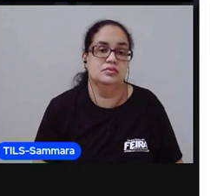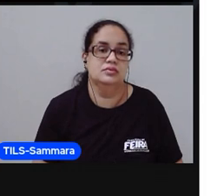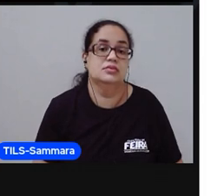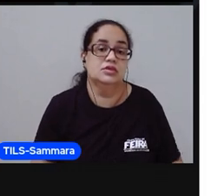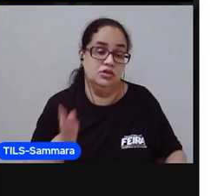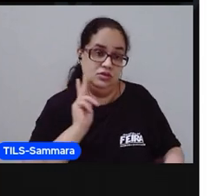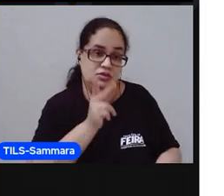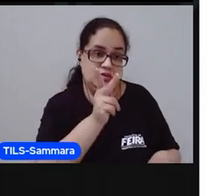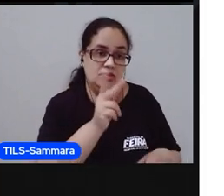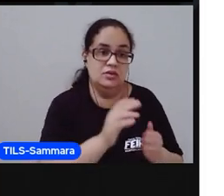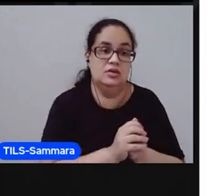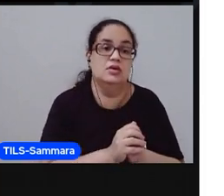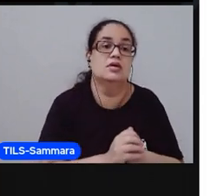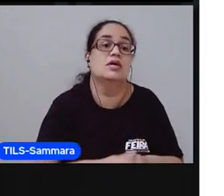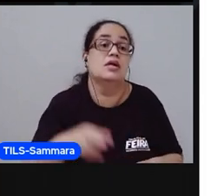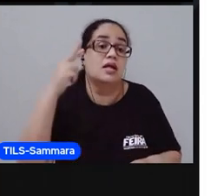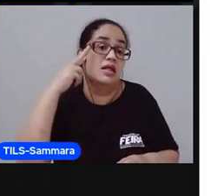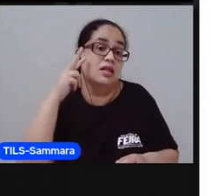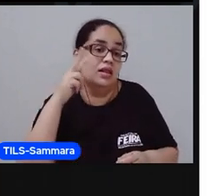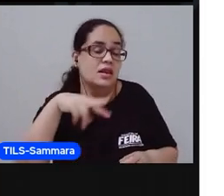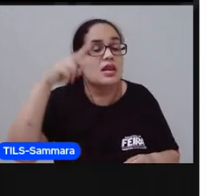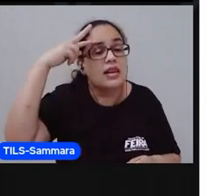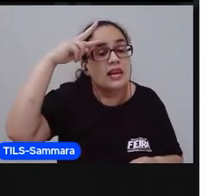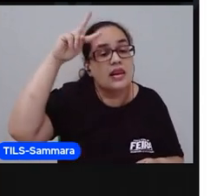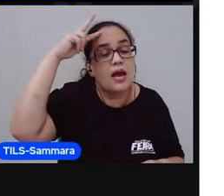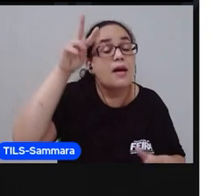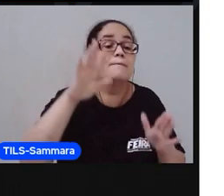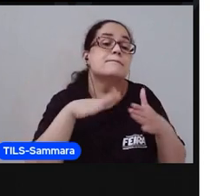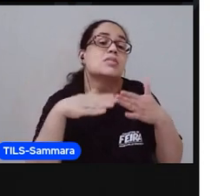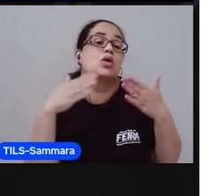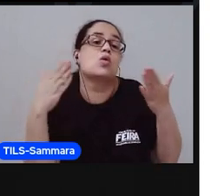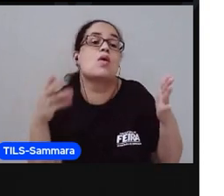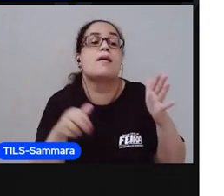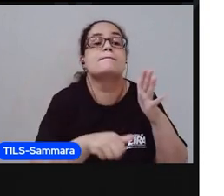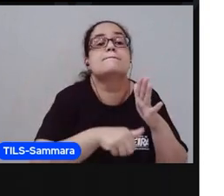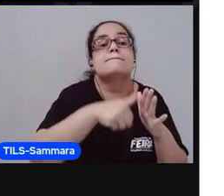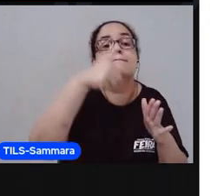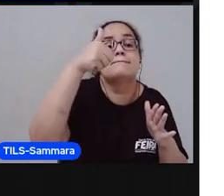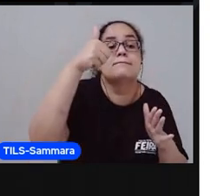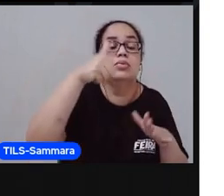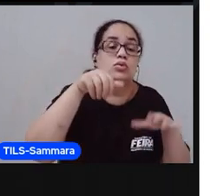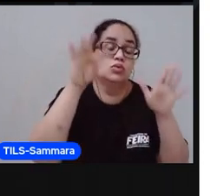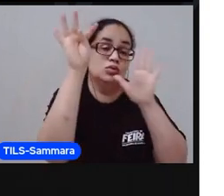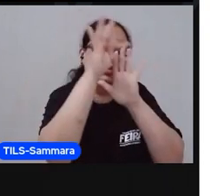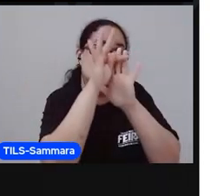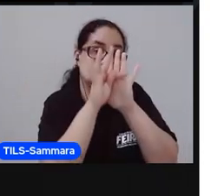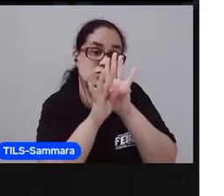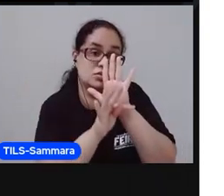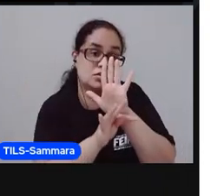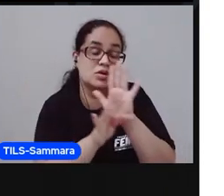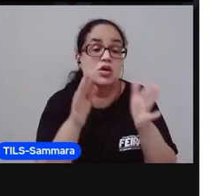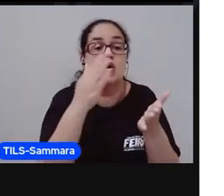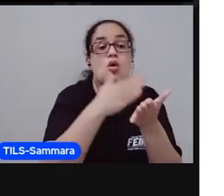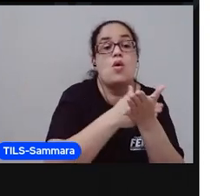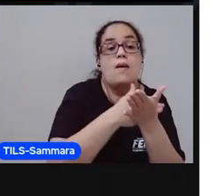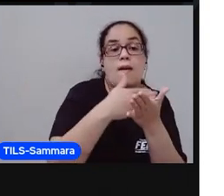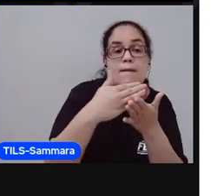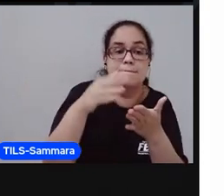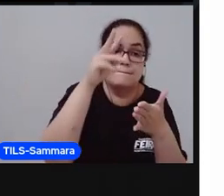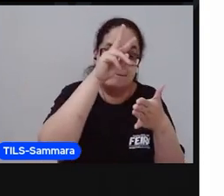Vamos lá para ver se vocês lembram qual é a primeira parte do texto que a gente começa a ler.